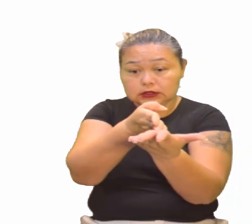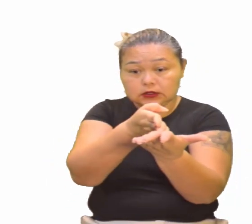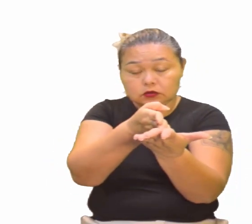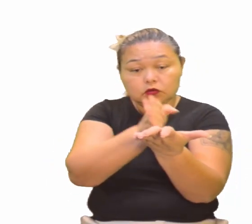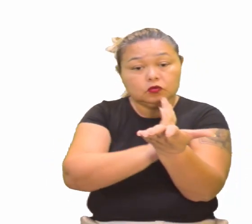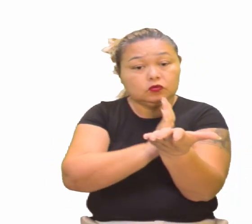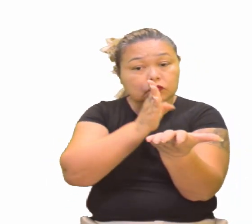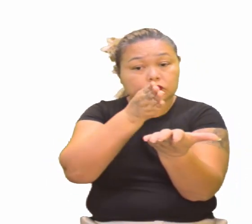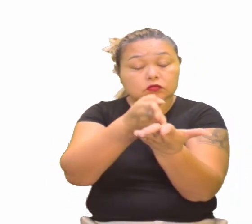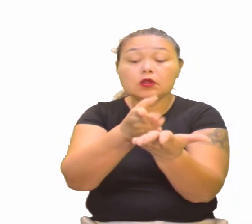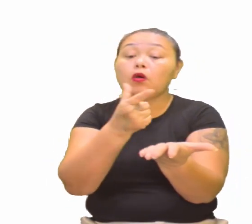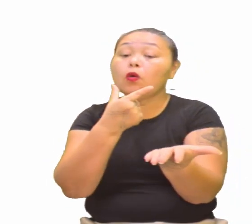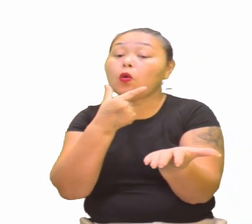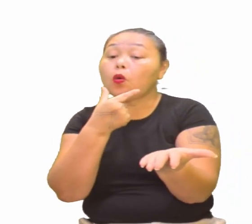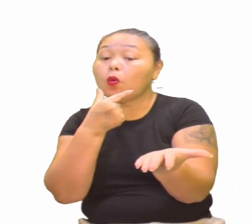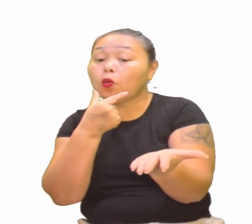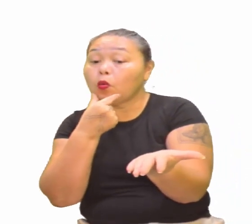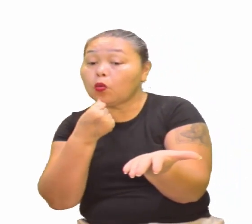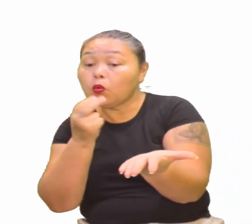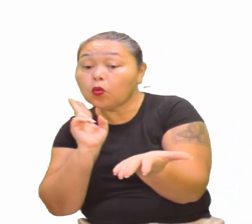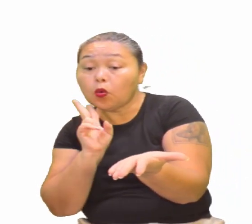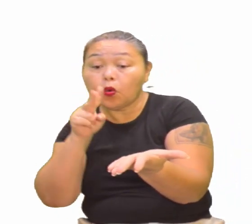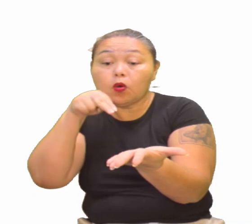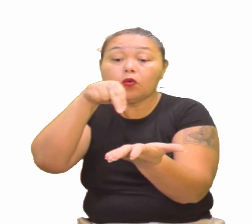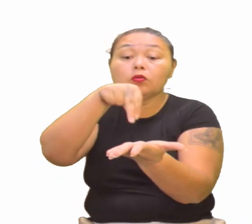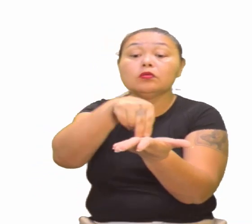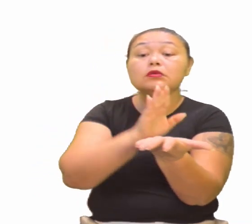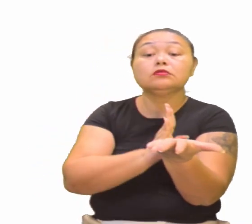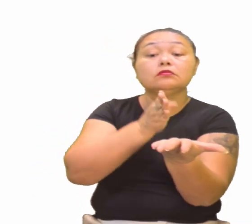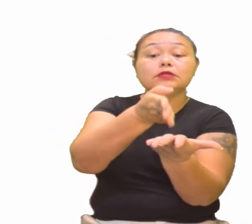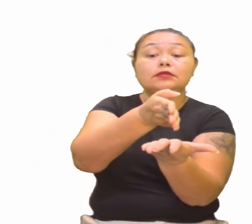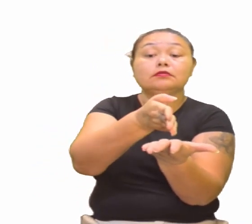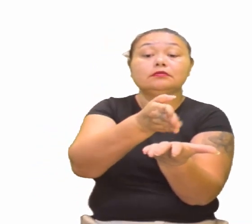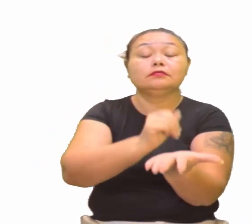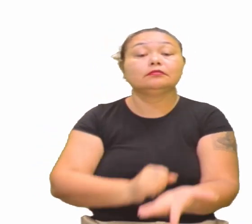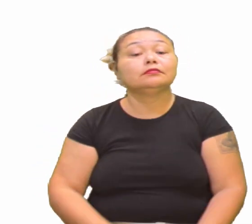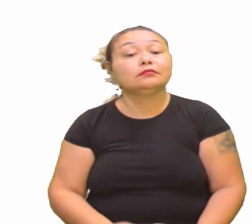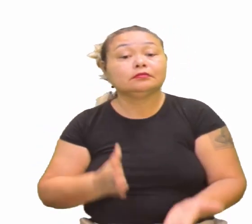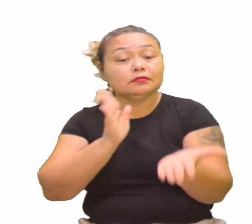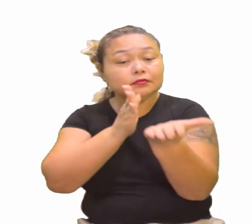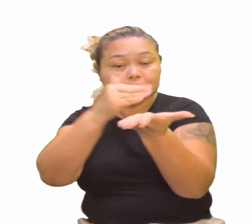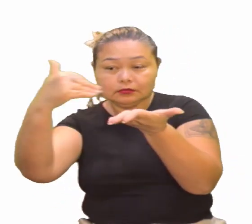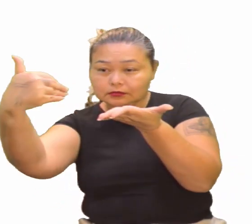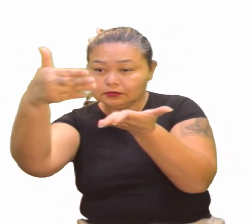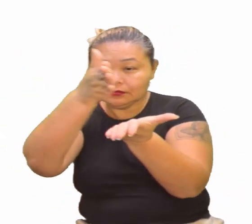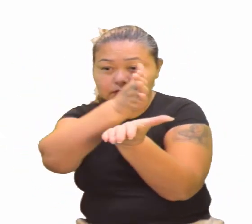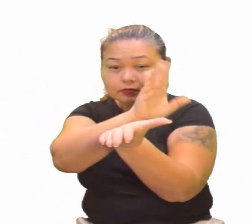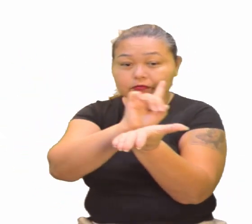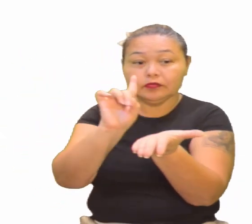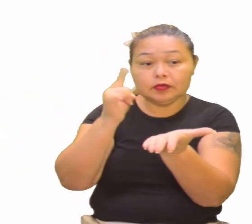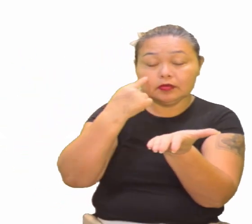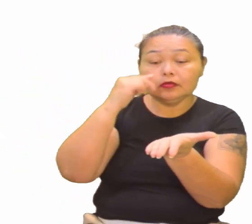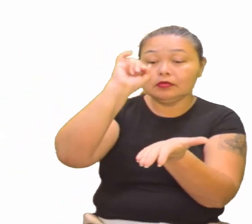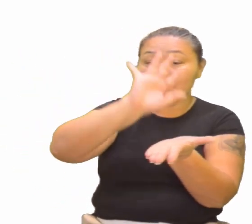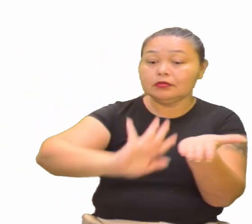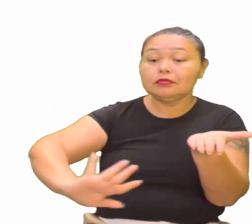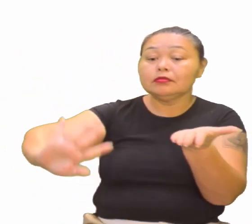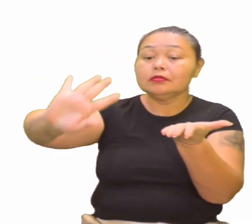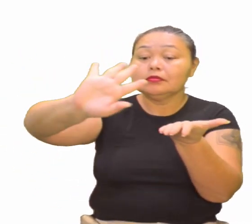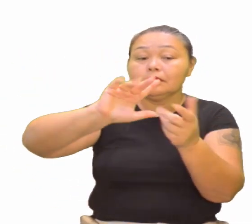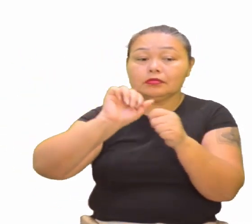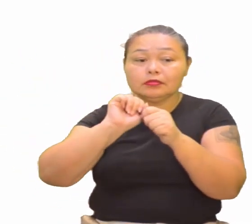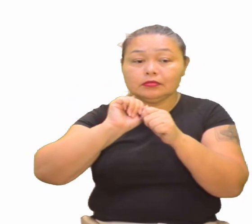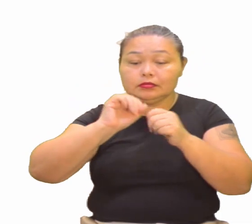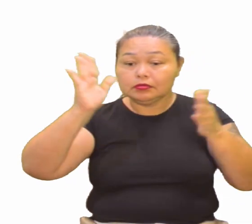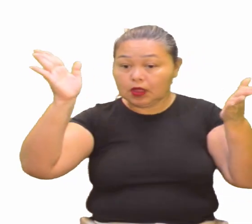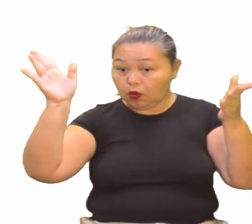ser, o homem no centro, bem legal isso, essa é uma imagem, de Leonardo da Vinci, o